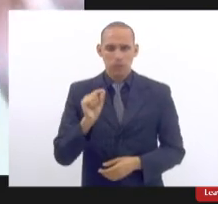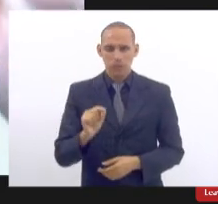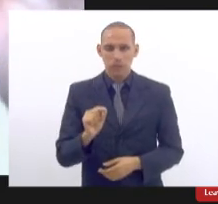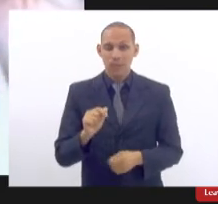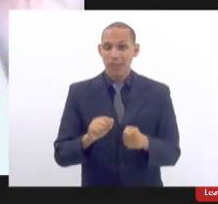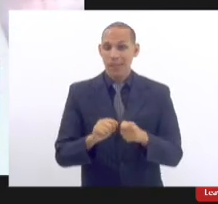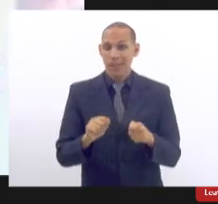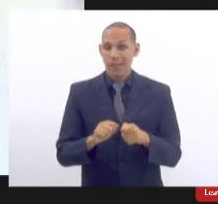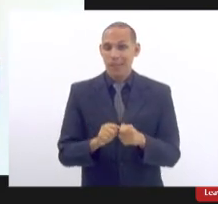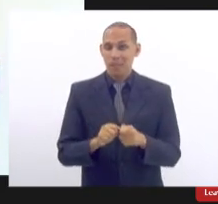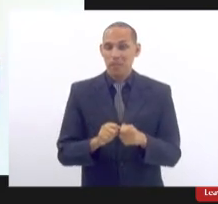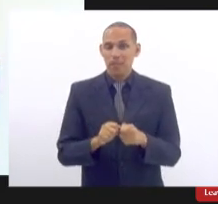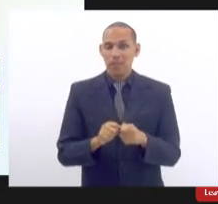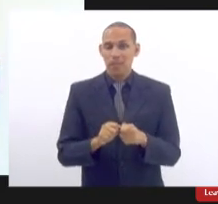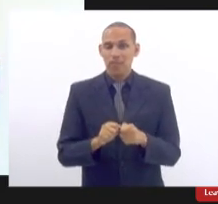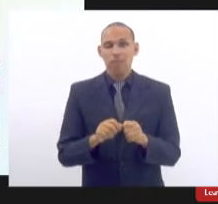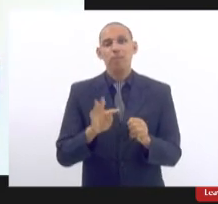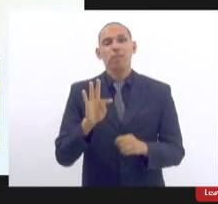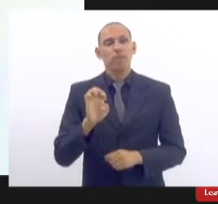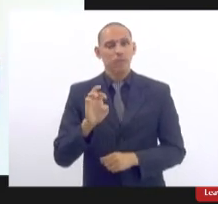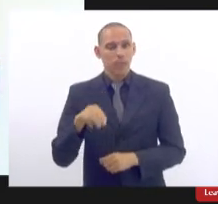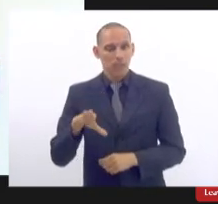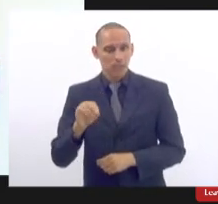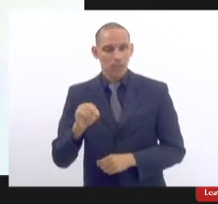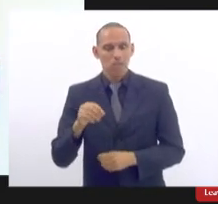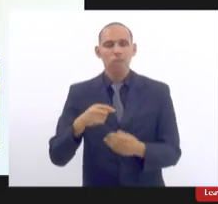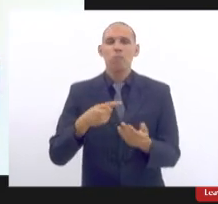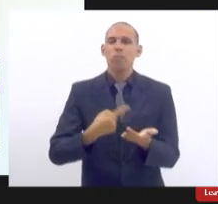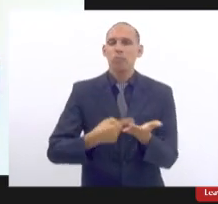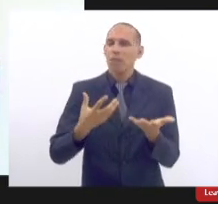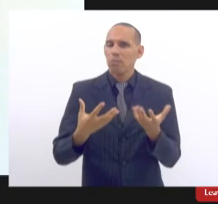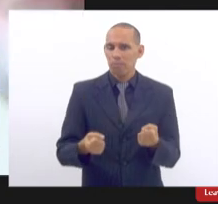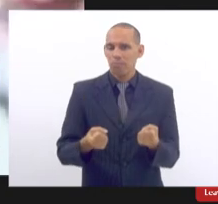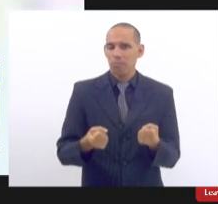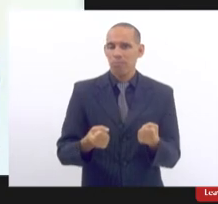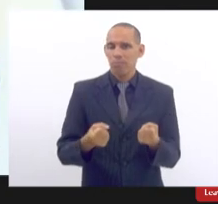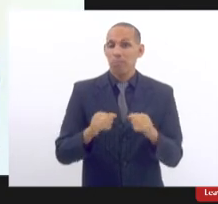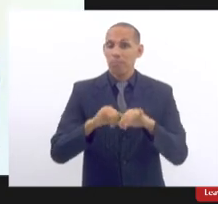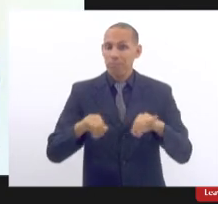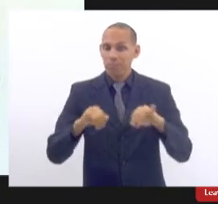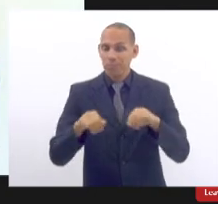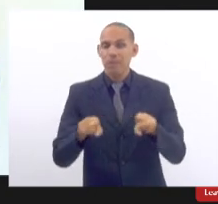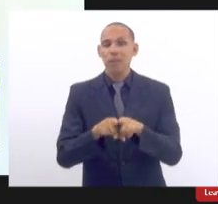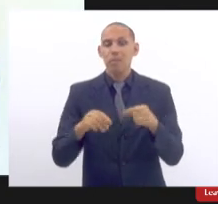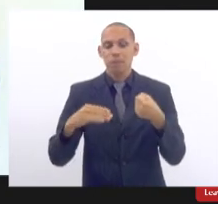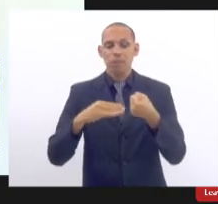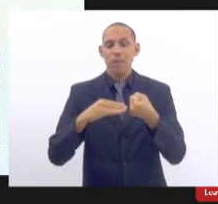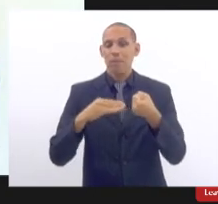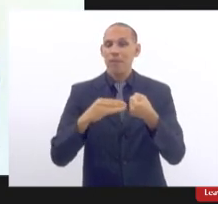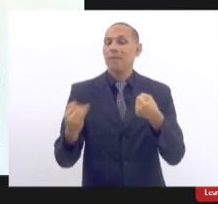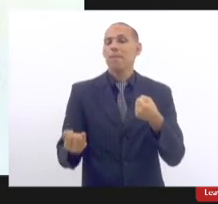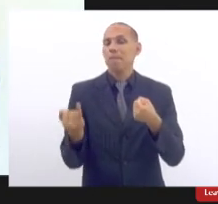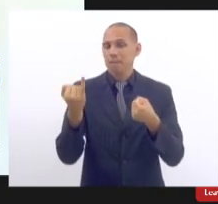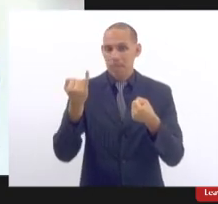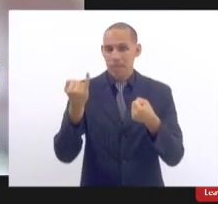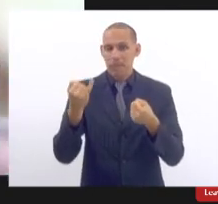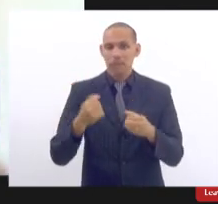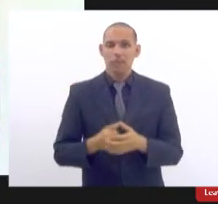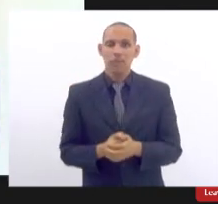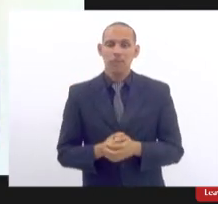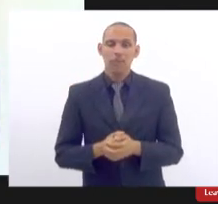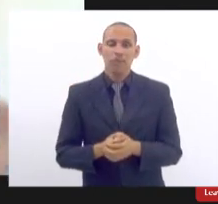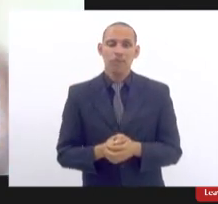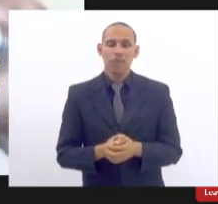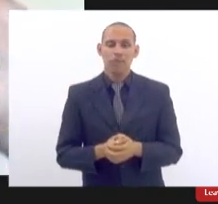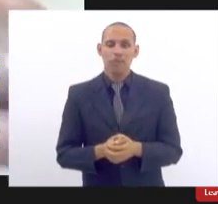fazer um consentimento realmente esclarecido para informar e o banco de dados ele é importante não